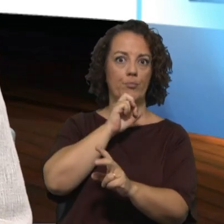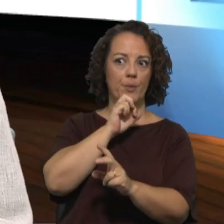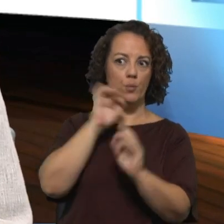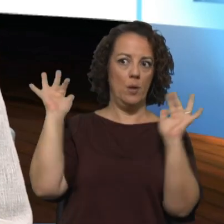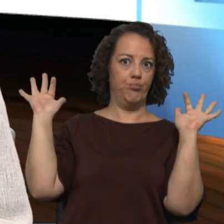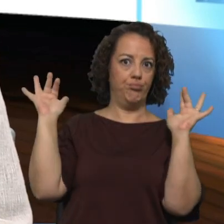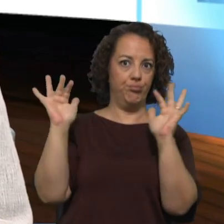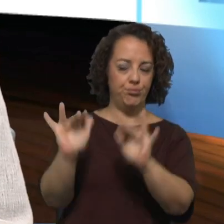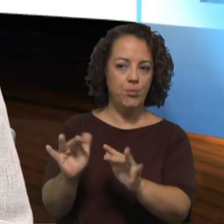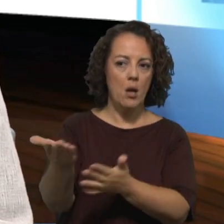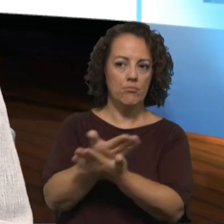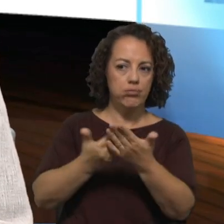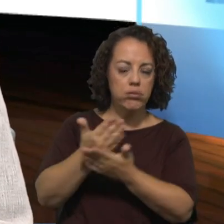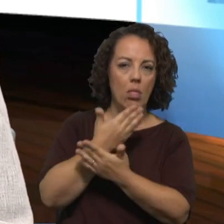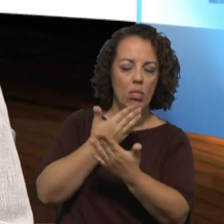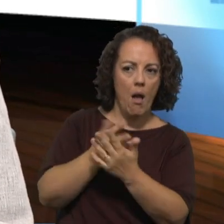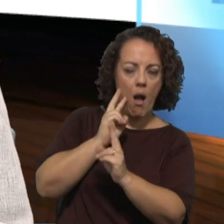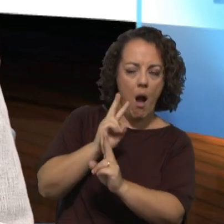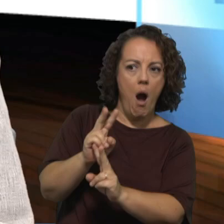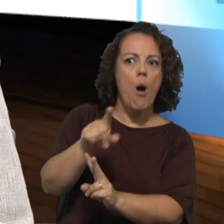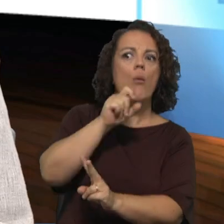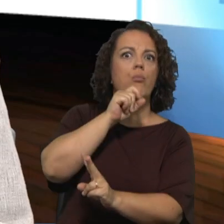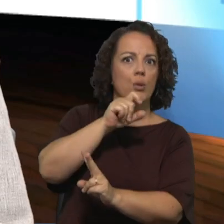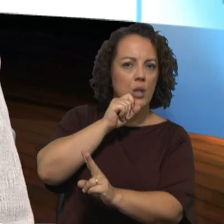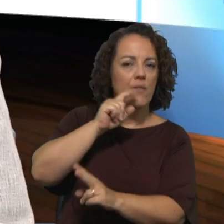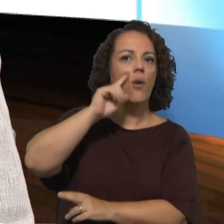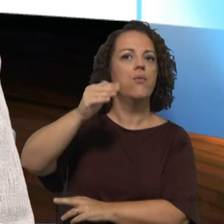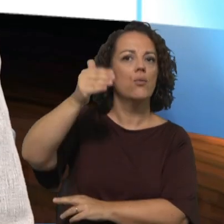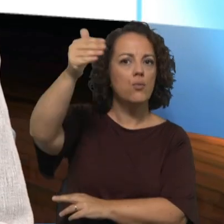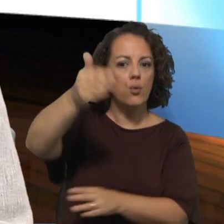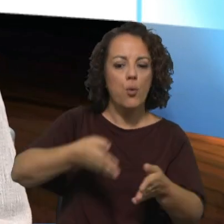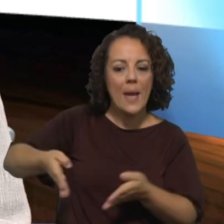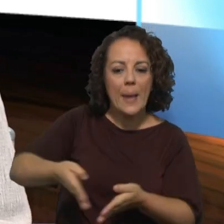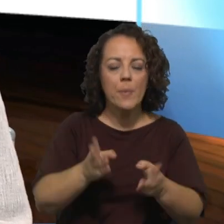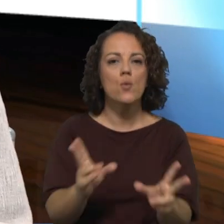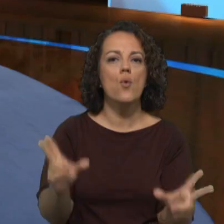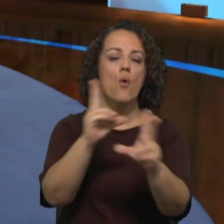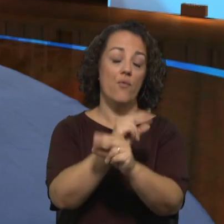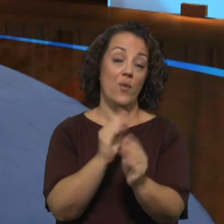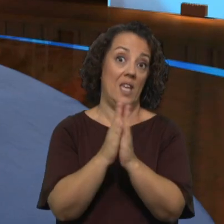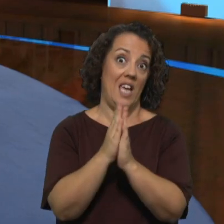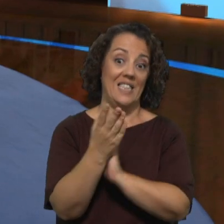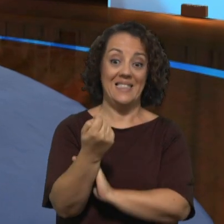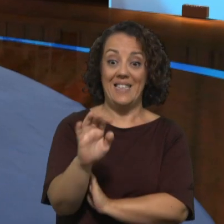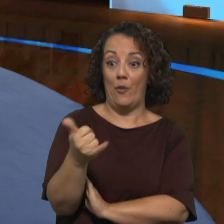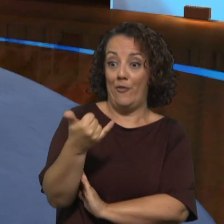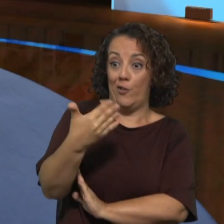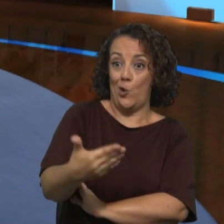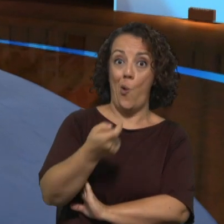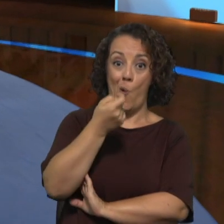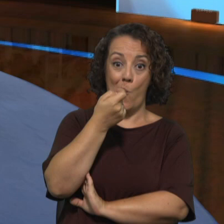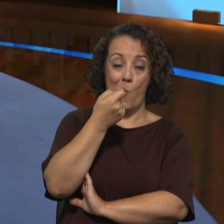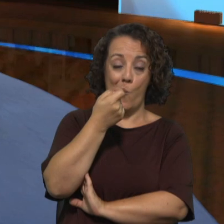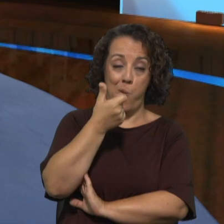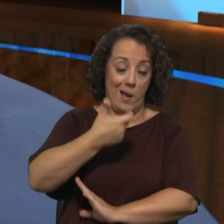e um sinal de possibilidade de caminhos novos para a igreja no século XXI, que, enfim, já está quase no final do seu primeiro quarto,